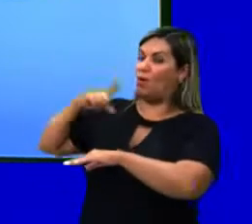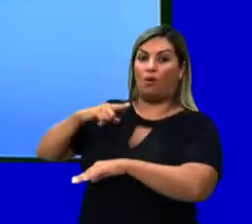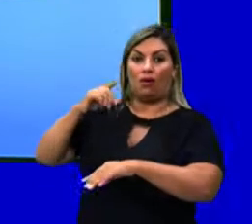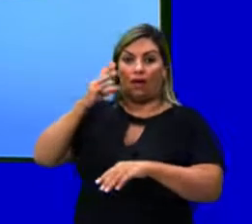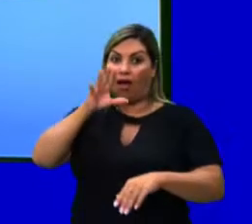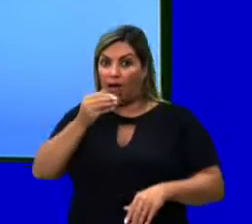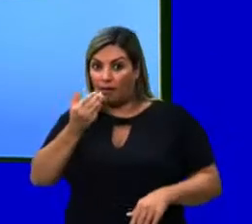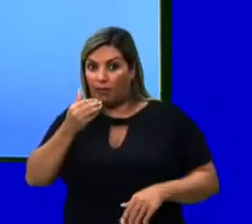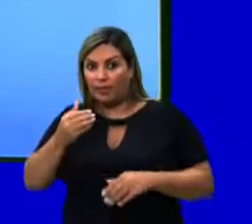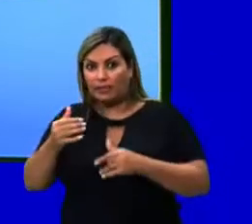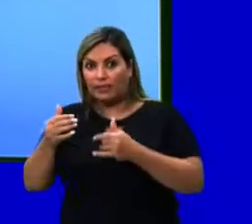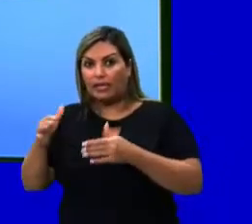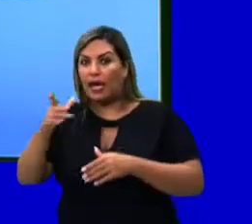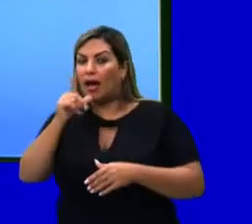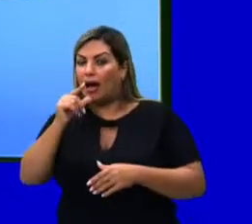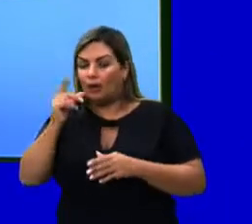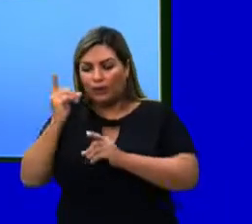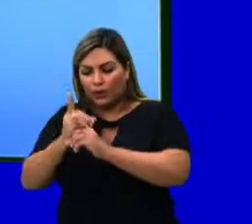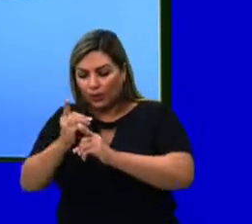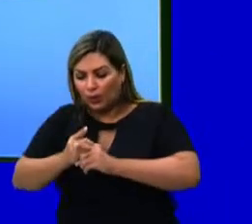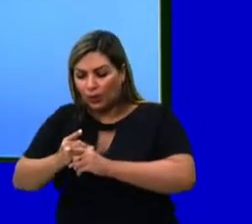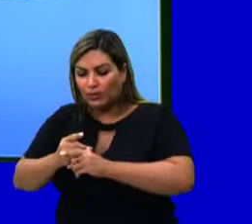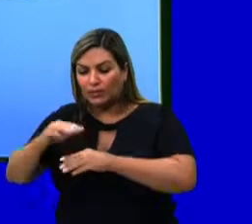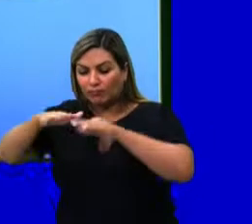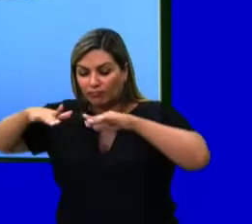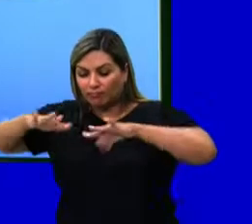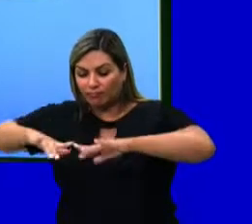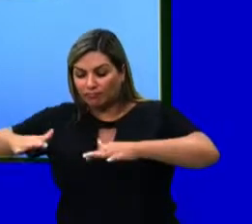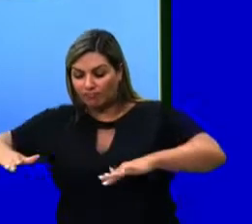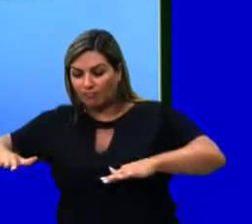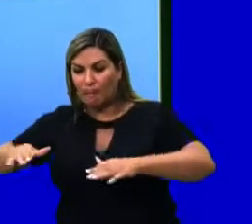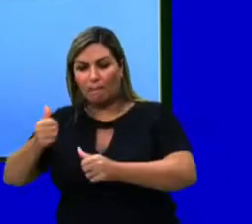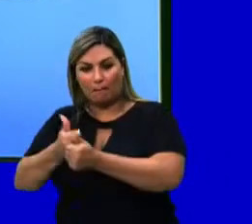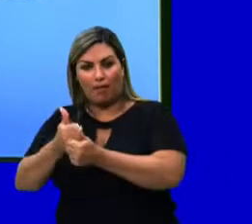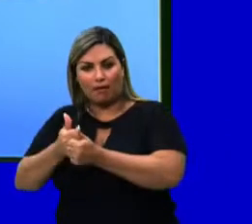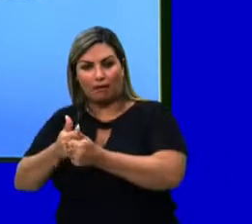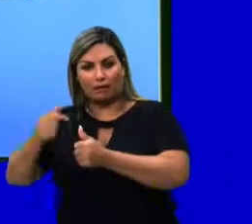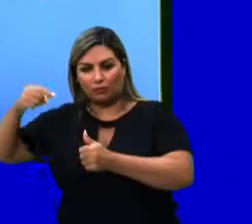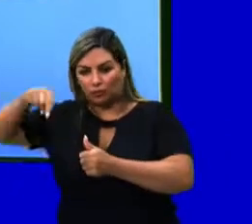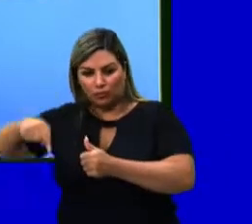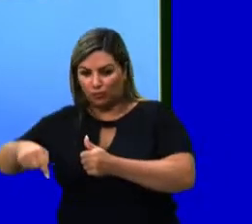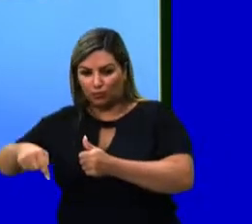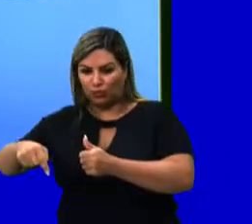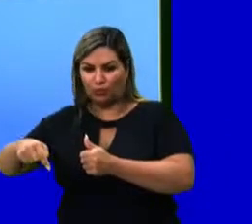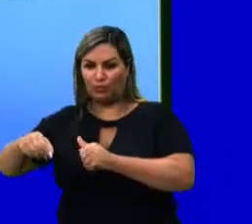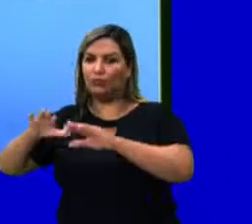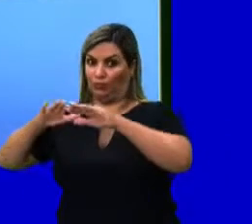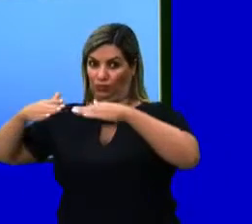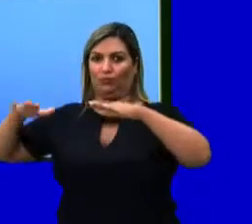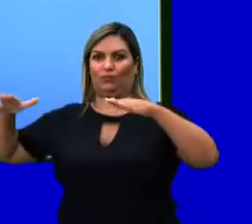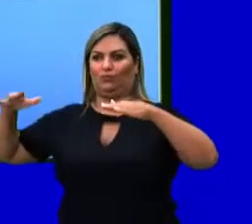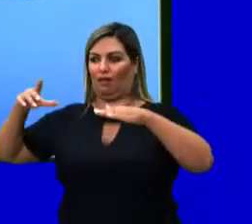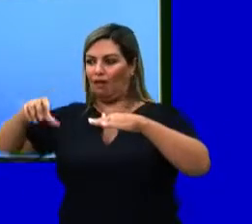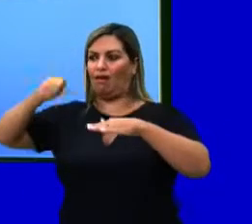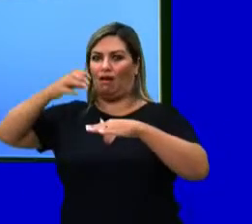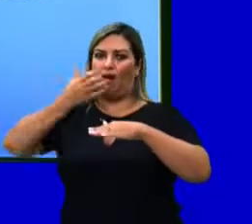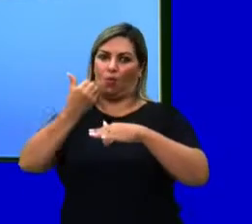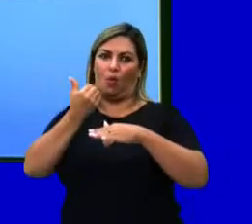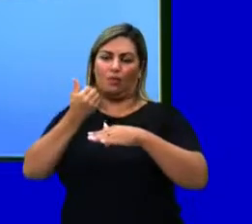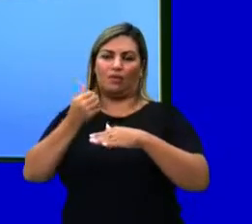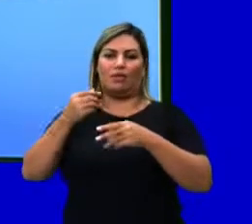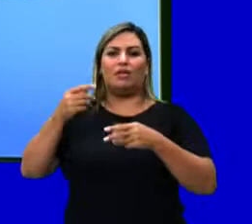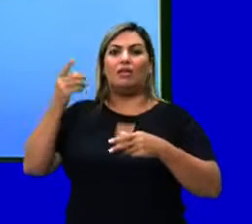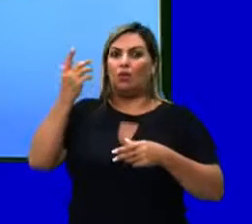se alimenta mais daquilo que ele encontra na superfície da água, como microcrustáceos. Enquanto que o cormorão